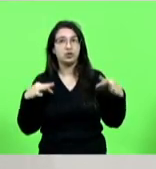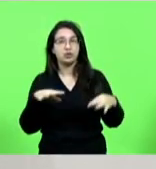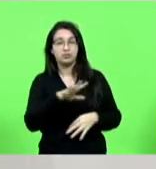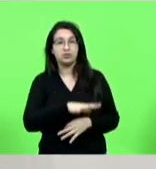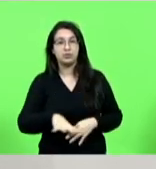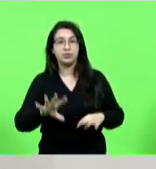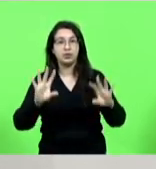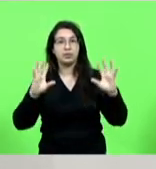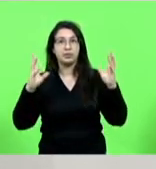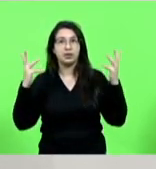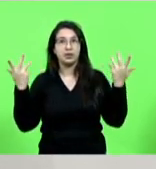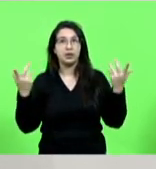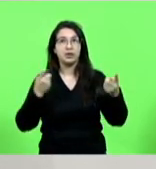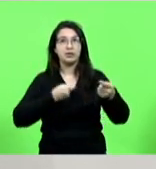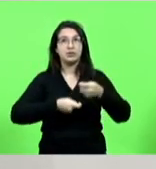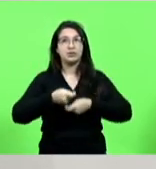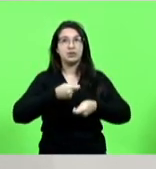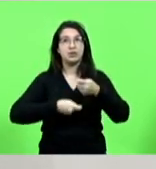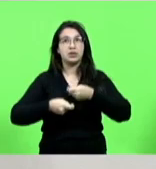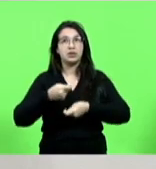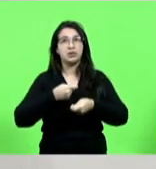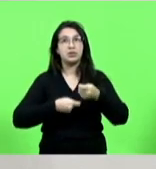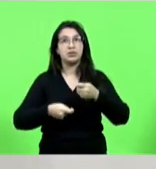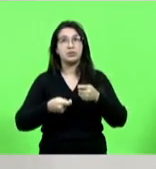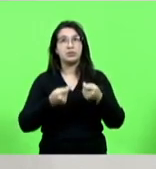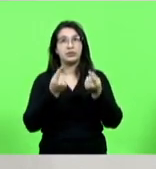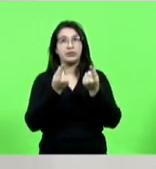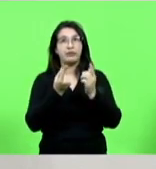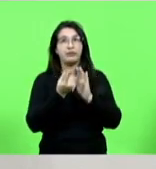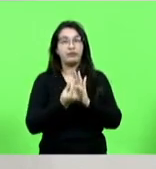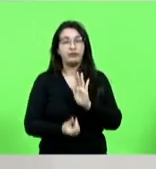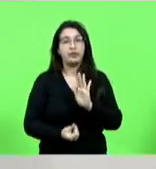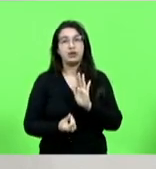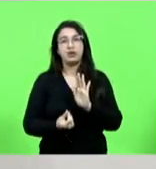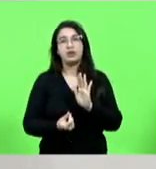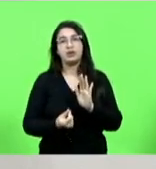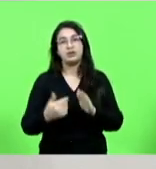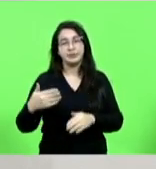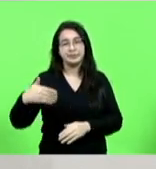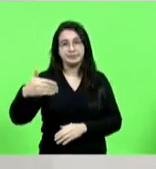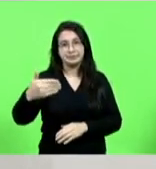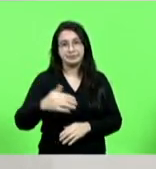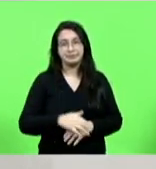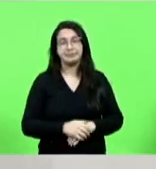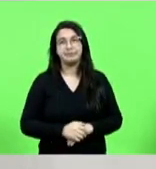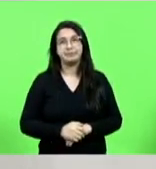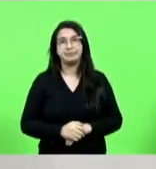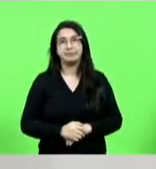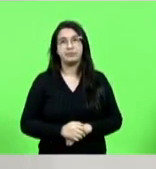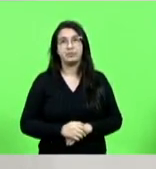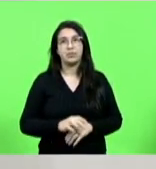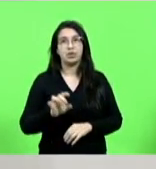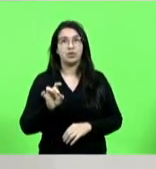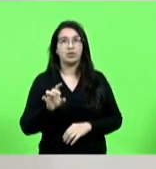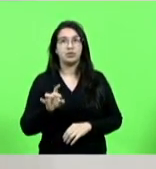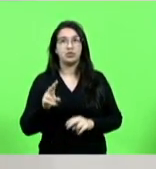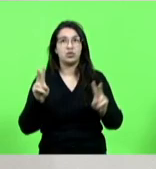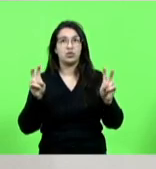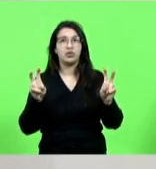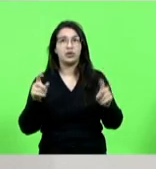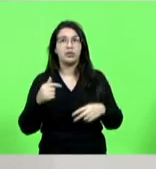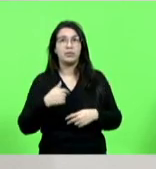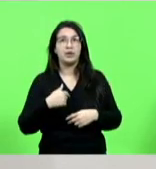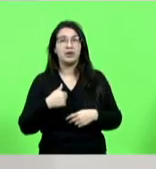comissão econômica comissão de finanças e assim sucessivamente pois bem então é só essa questão que me